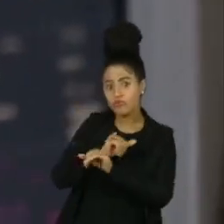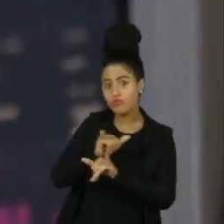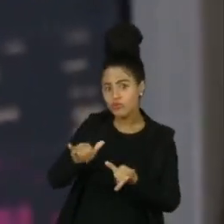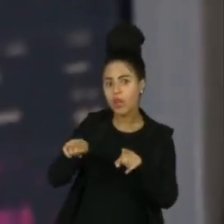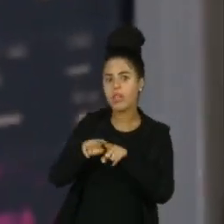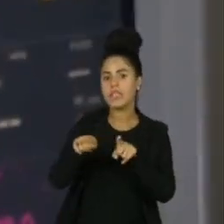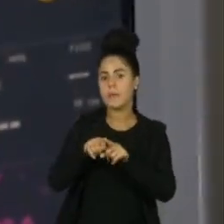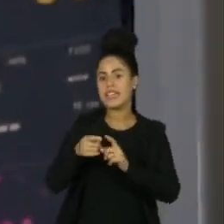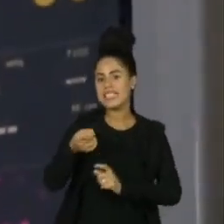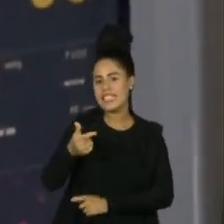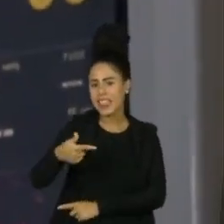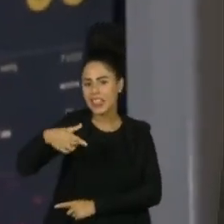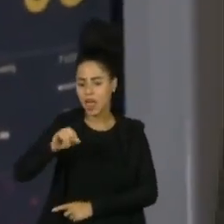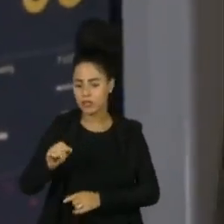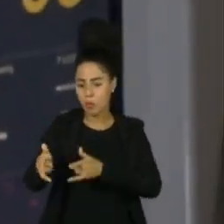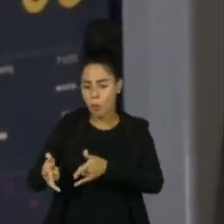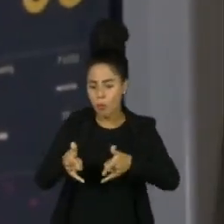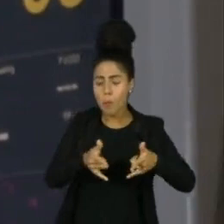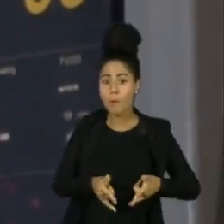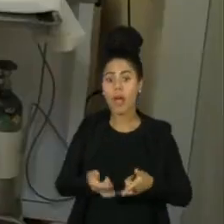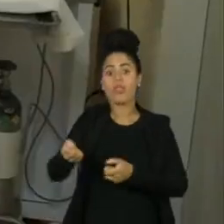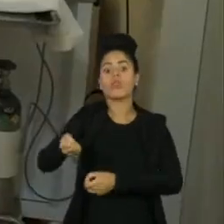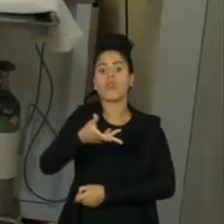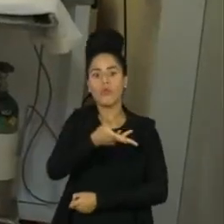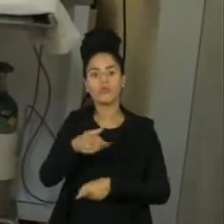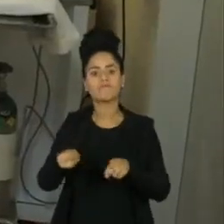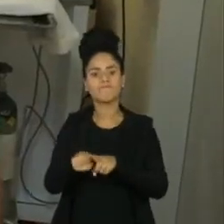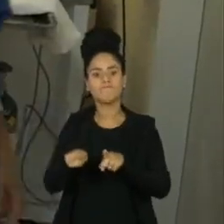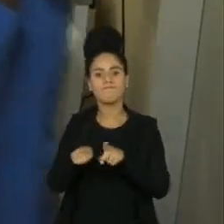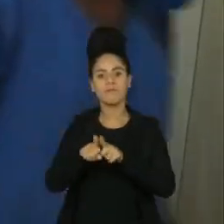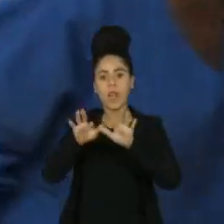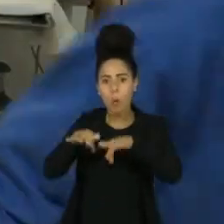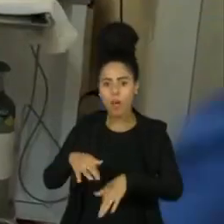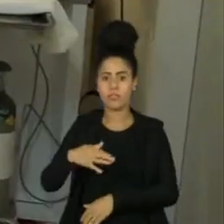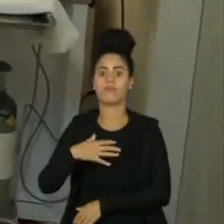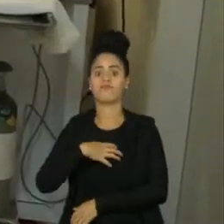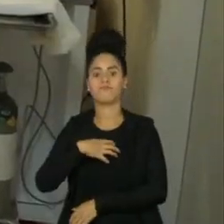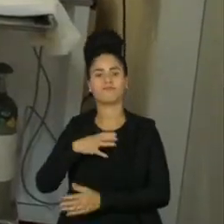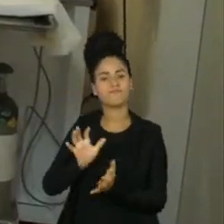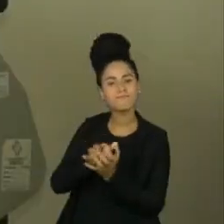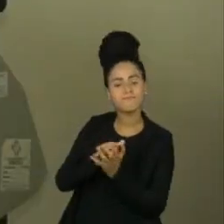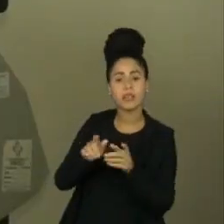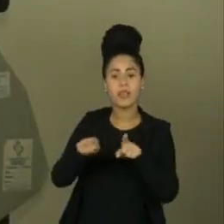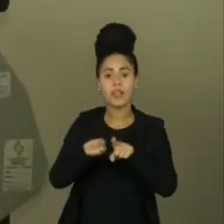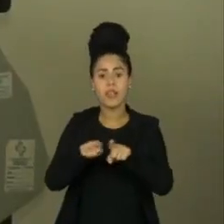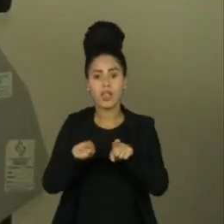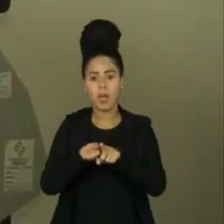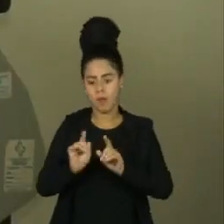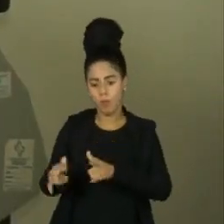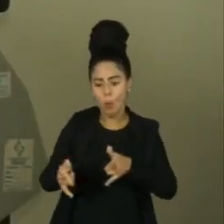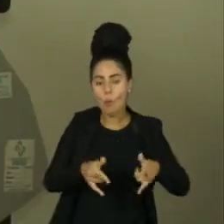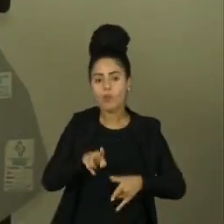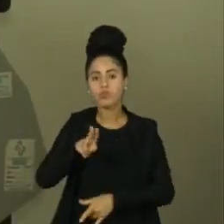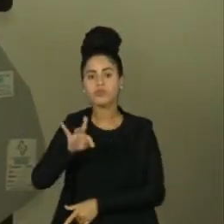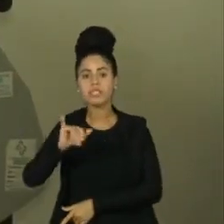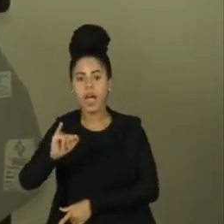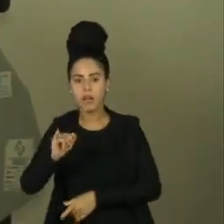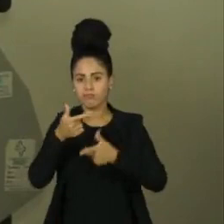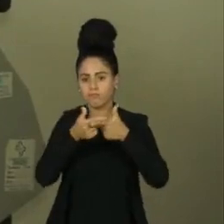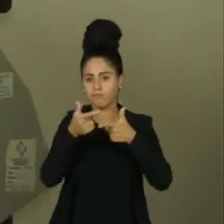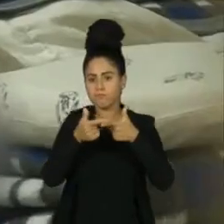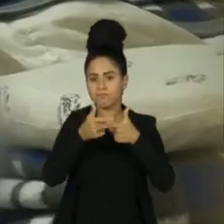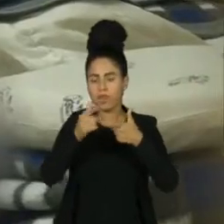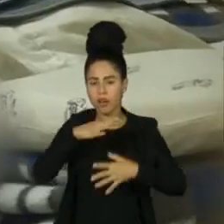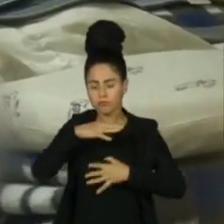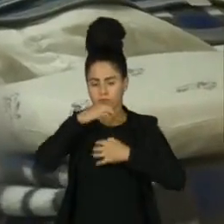70 leitos de enfermaria até o final de semana. Em Pernambuco, as solicitações de leitos de UTI e enfermaria para pessoas com problemas